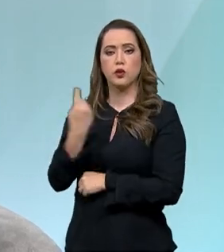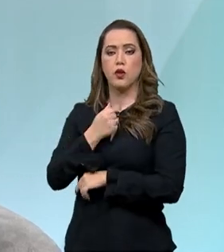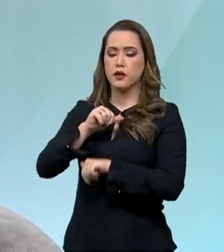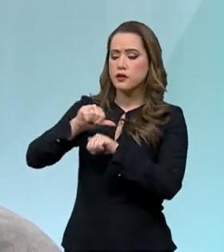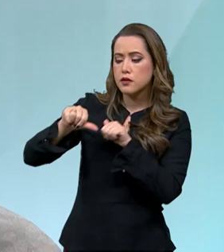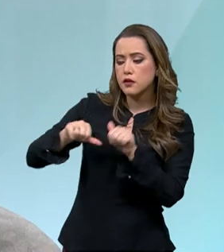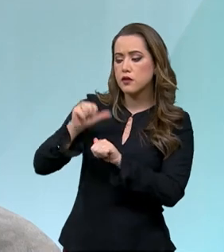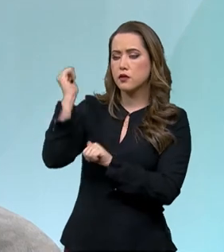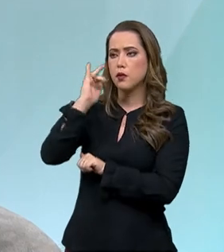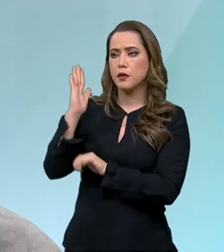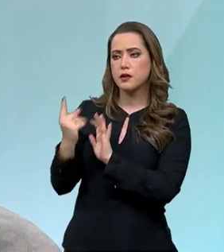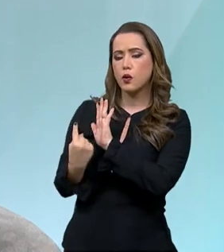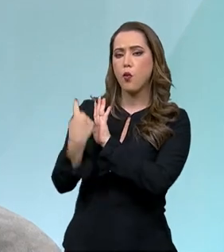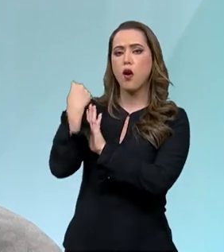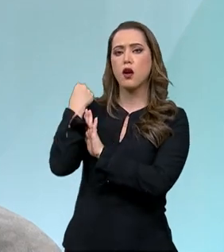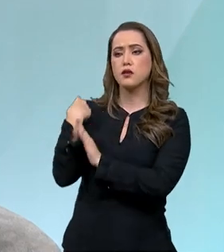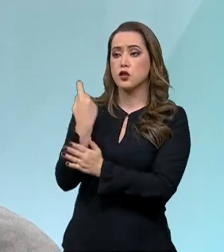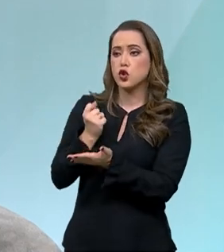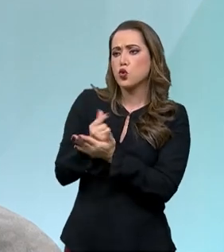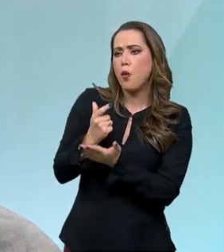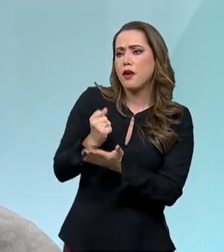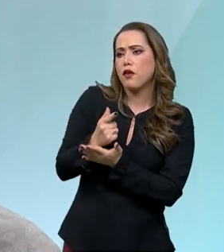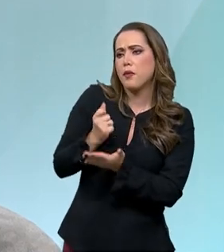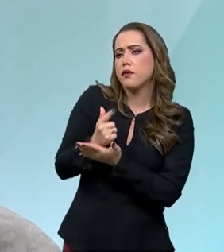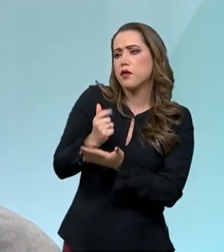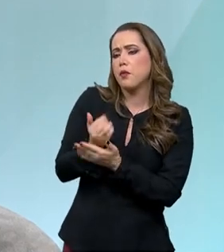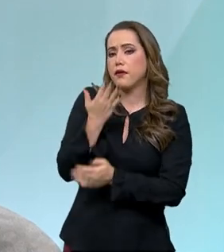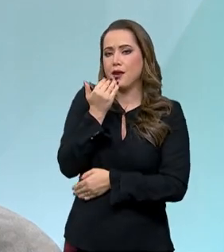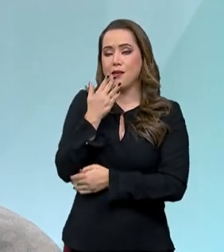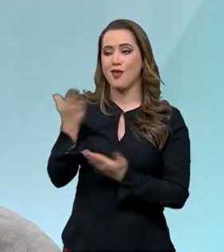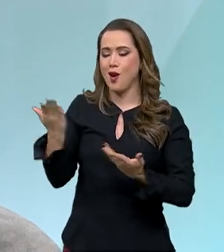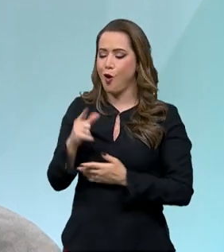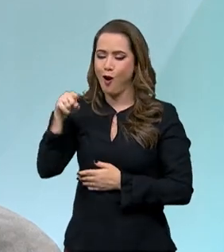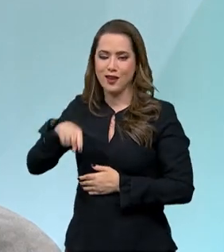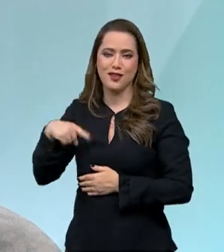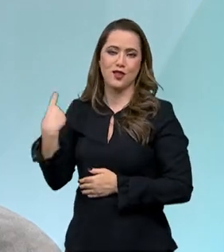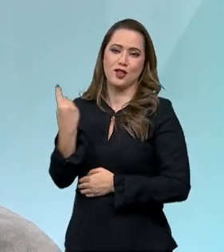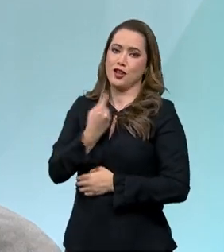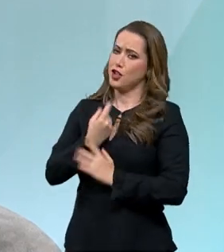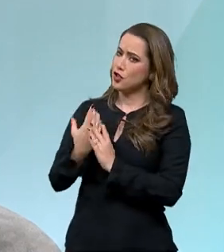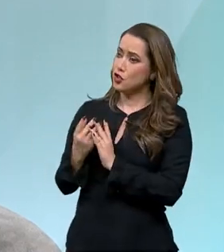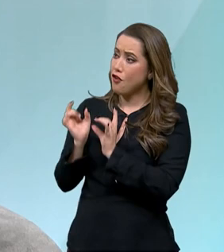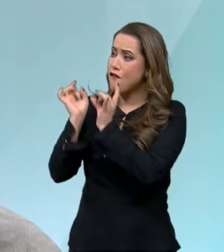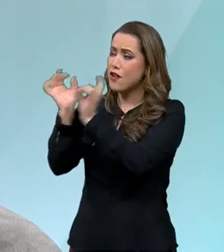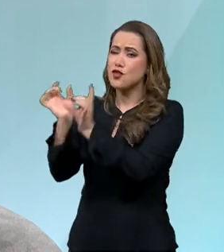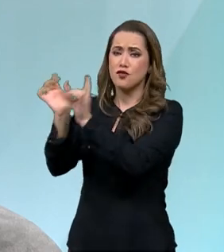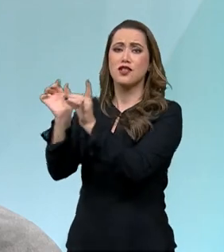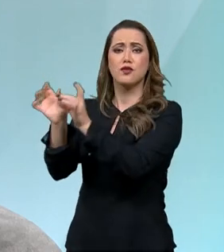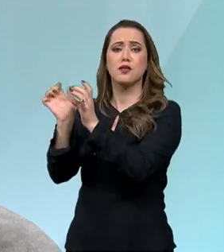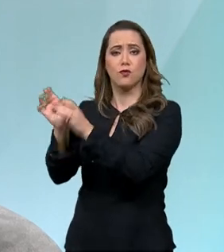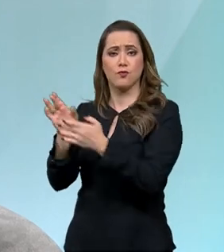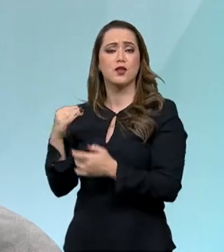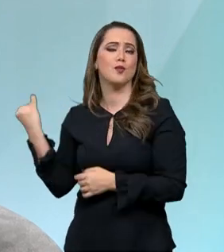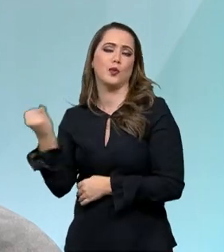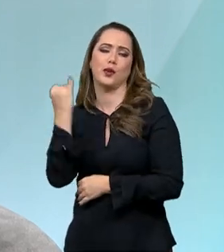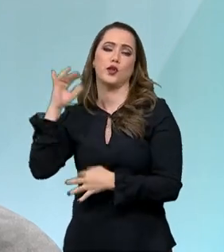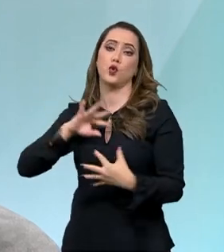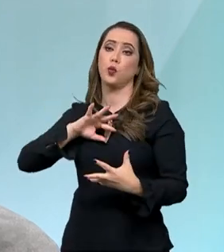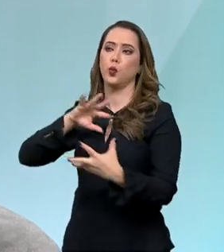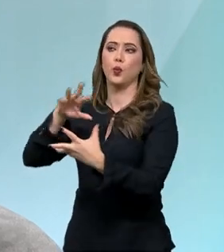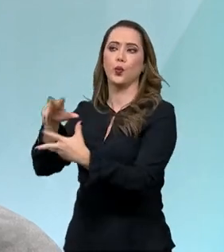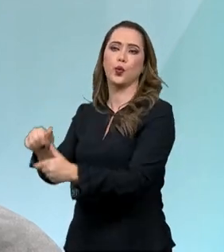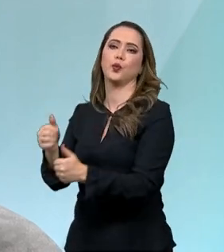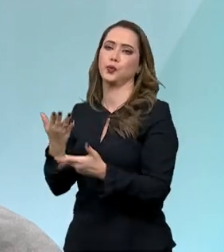importava alimentos na década de 70 para ser uma das maiores potências agrícolas e ambientais da atualidade.